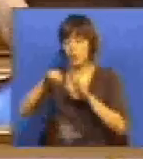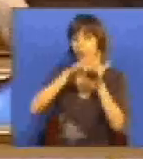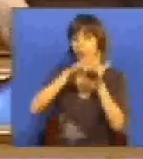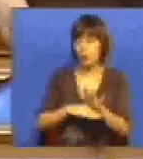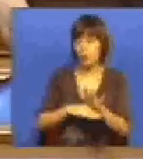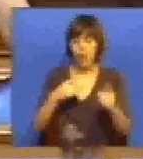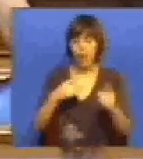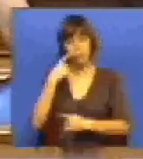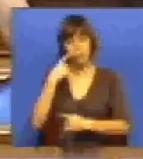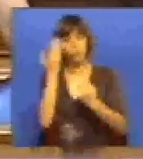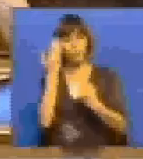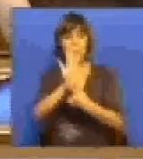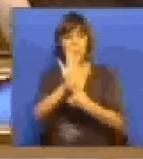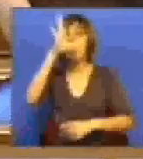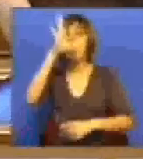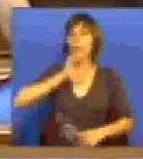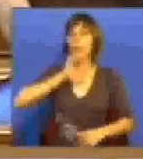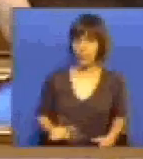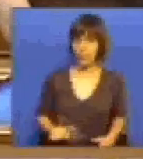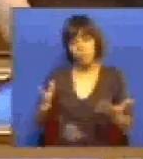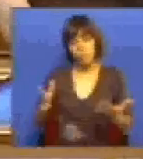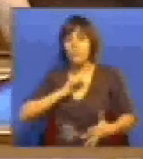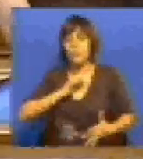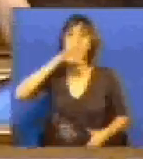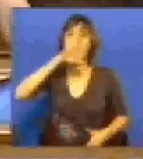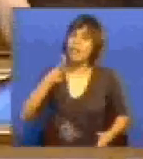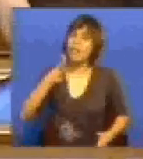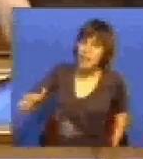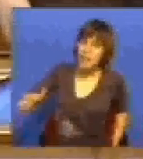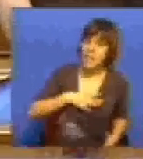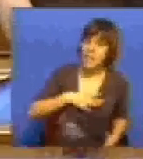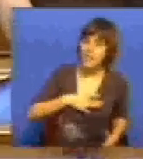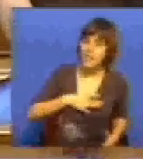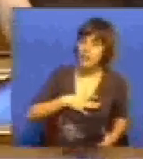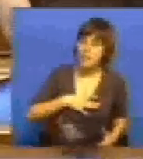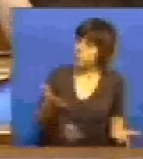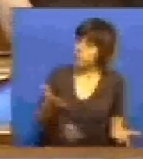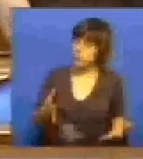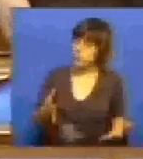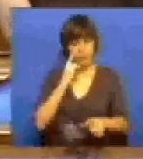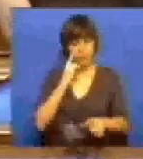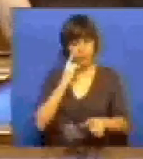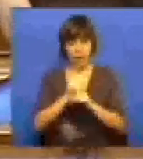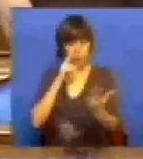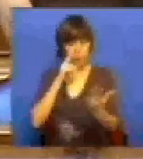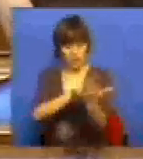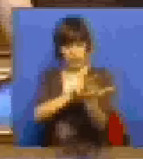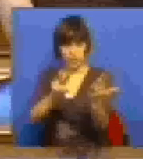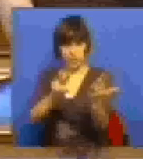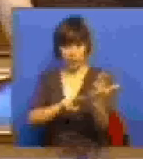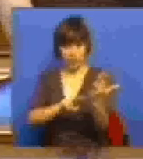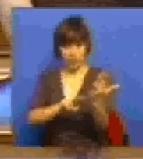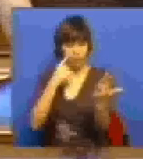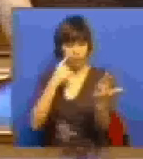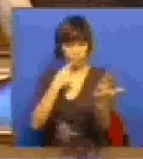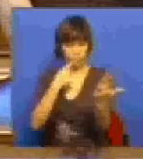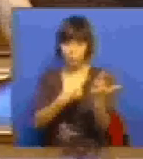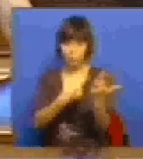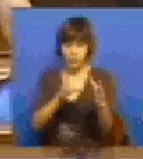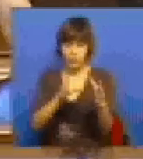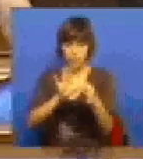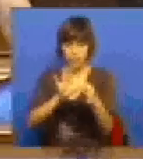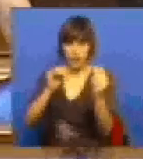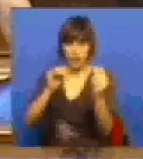apresentado pelo Governo. O Sr. Ministro quer-nos dizer que onde se lia referendar o